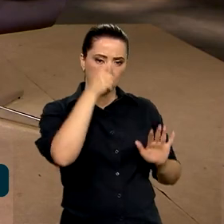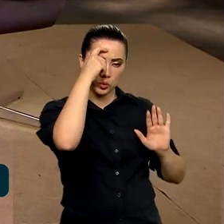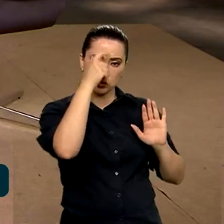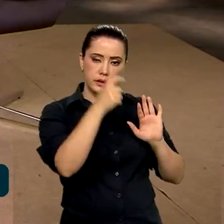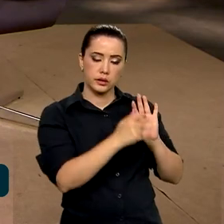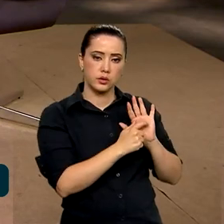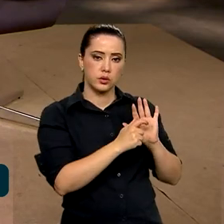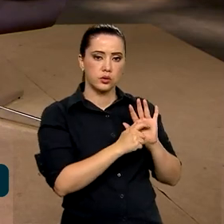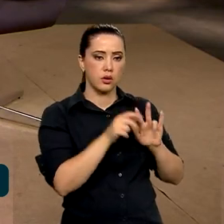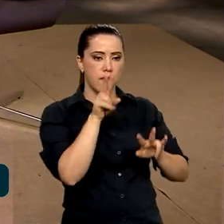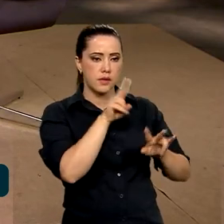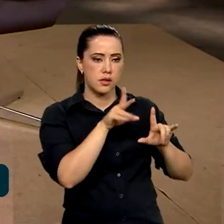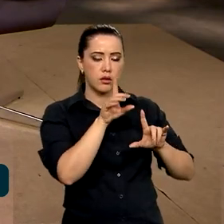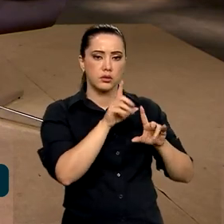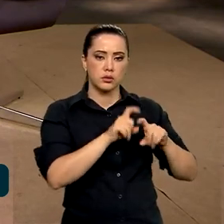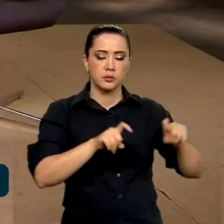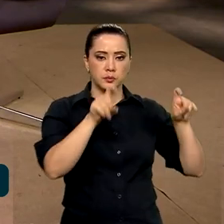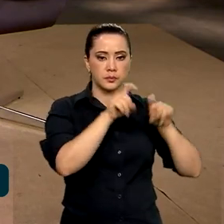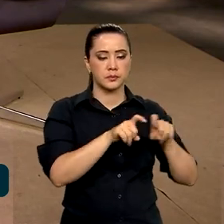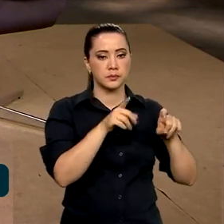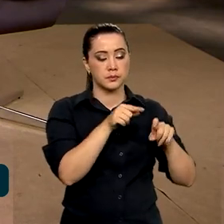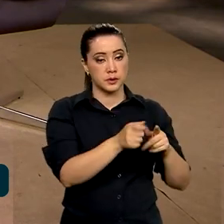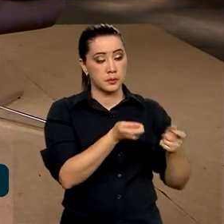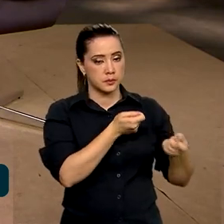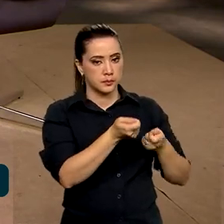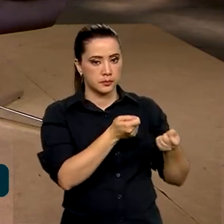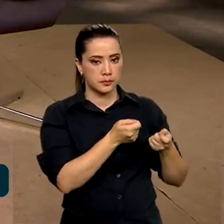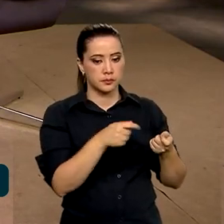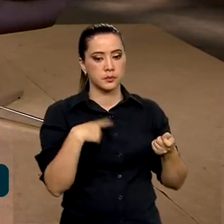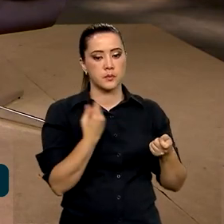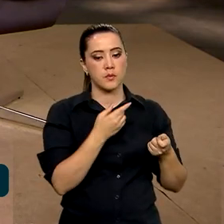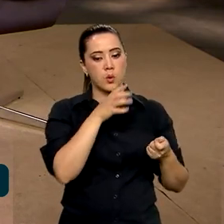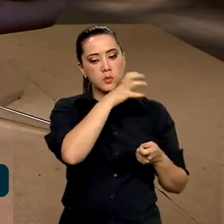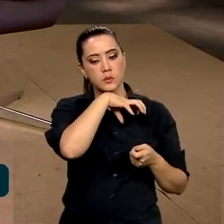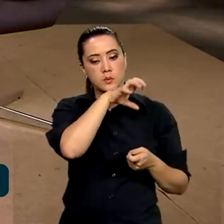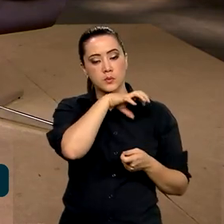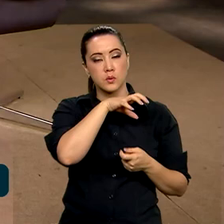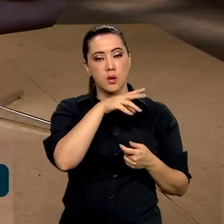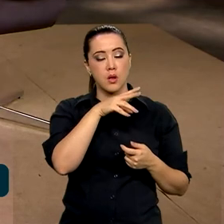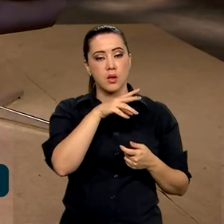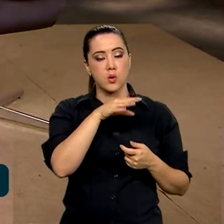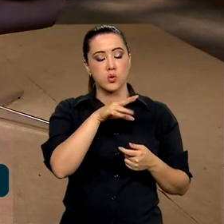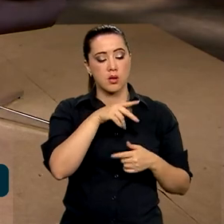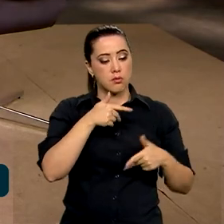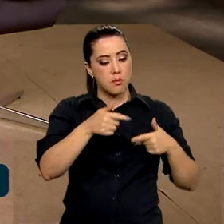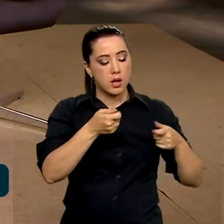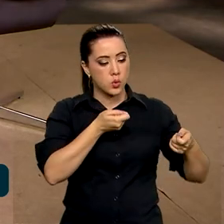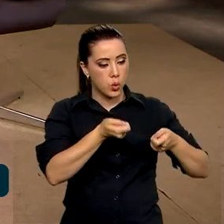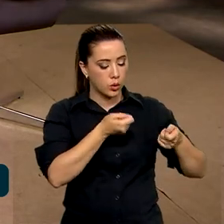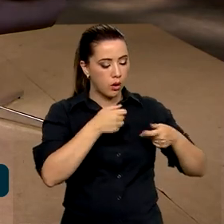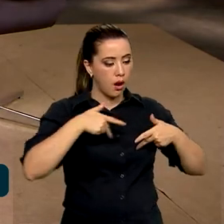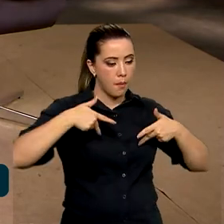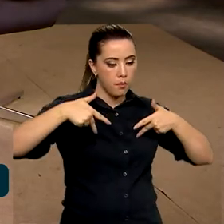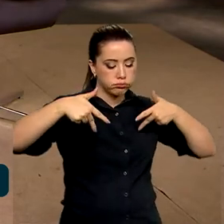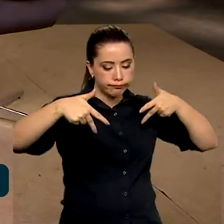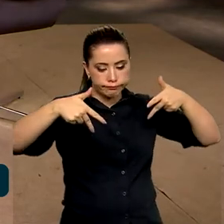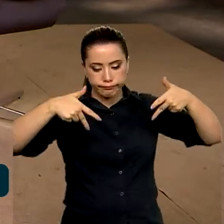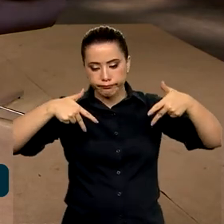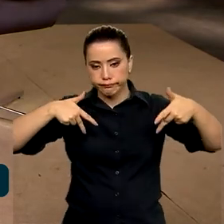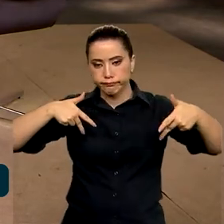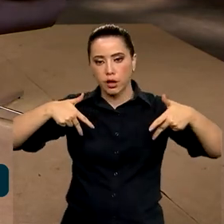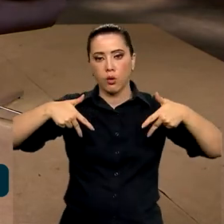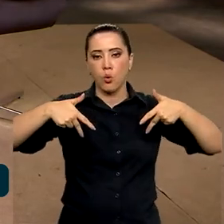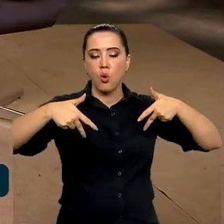artificial, visão computacional, para você monitorar, usando imagens de drone, monitorar as lavouras, pragas e